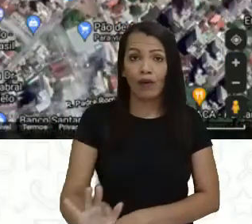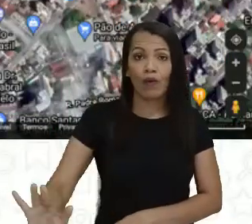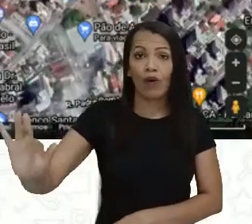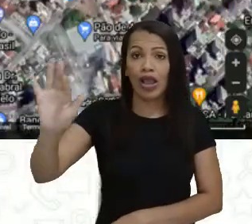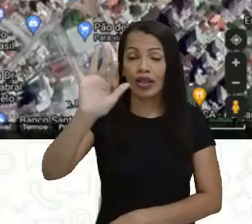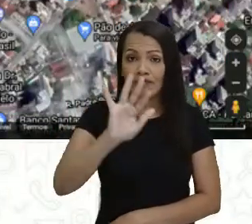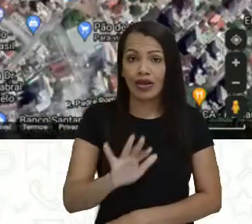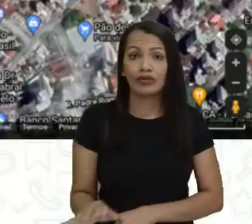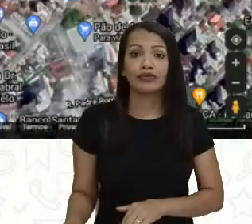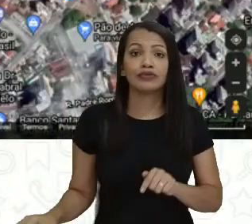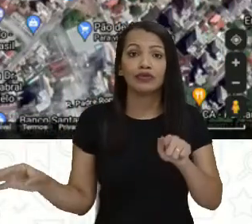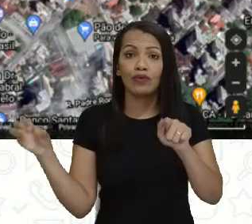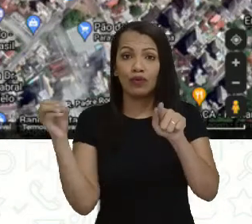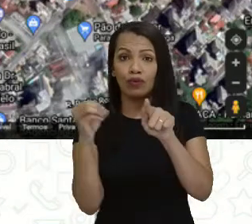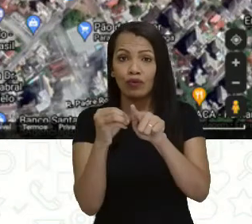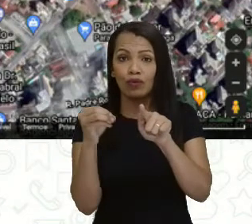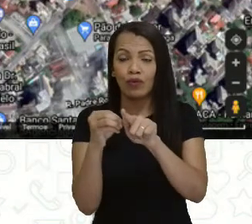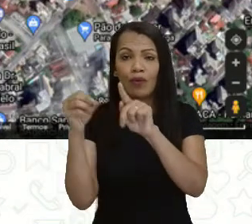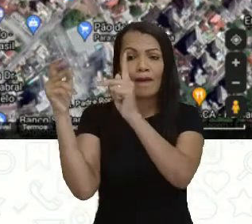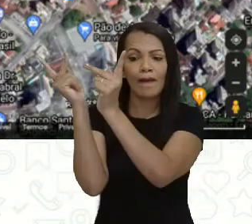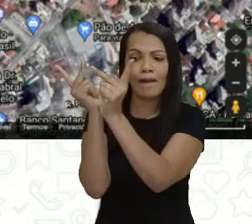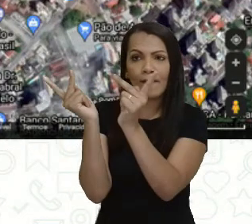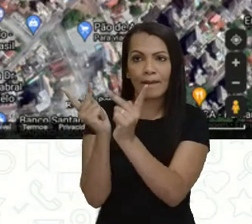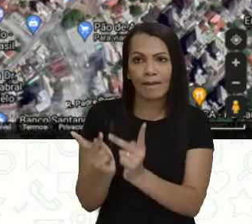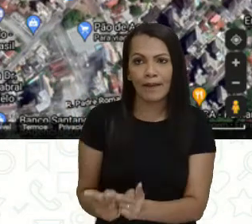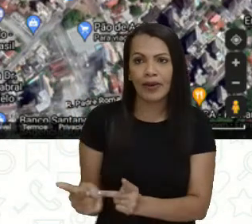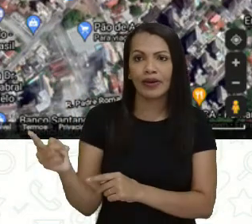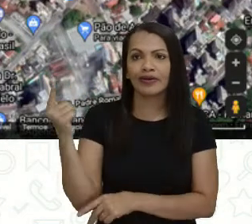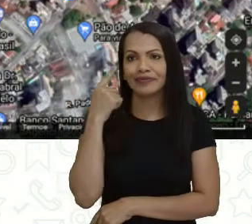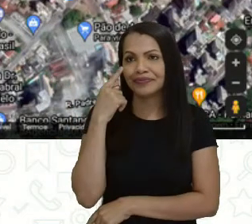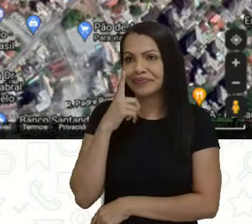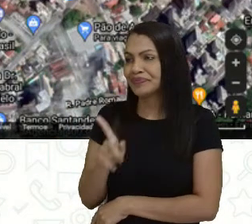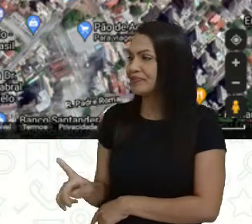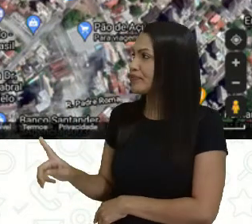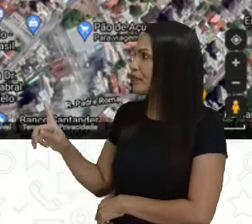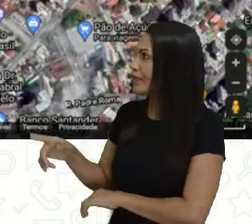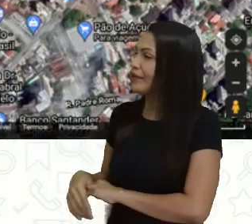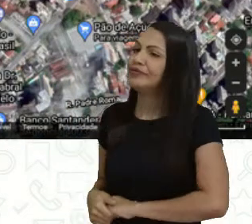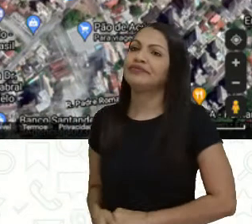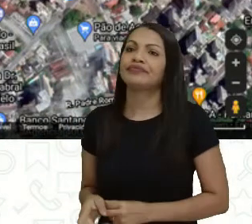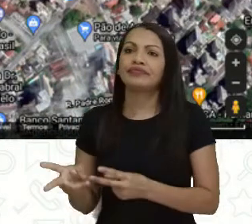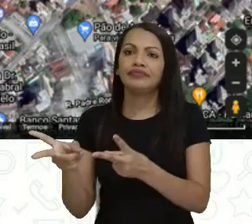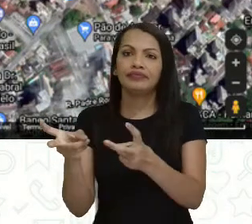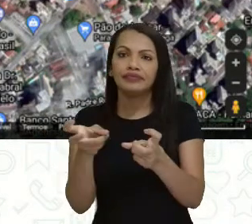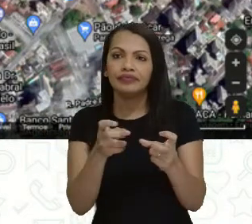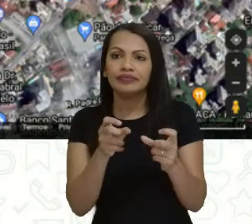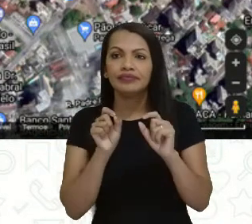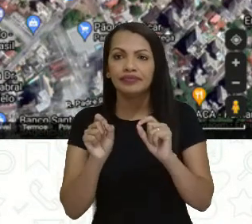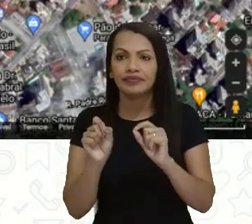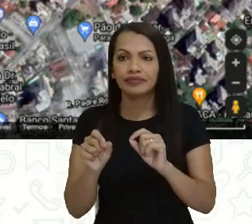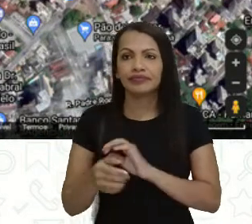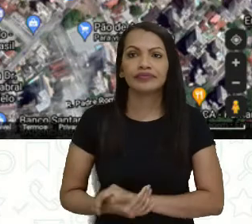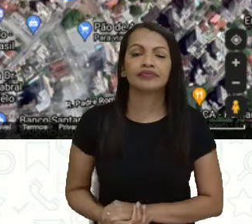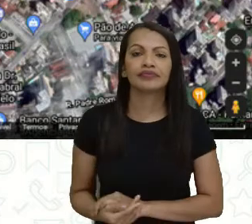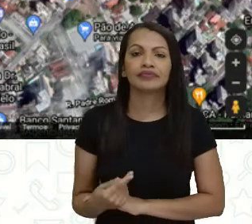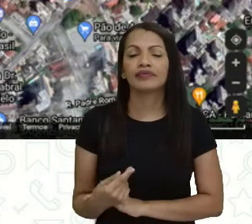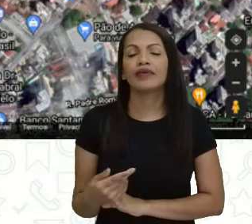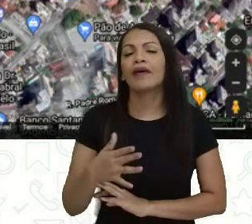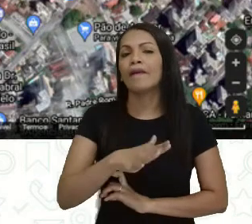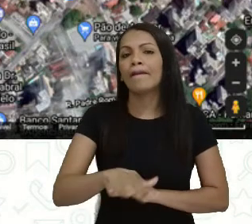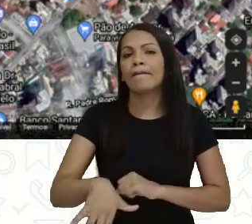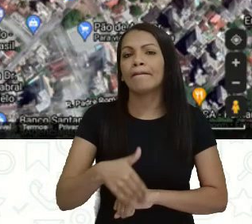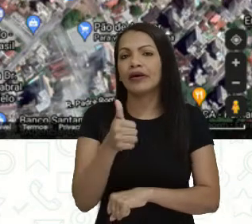uma ampliada aí, beleza? Então, no centro aí, ó, vocês devem observar Parque Arraial do Bom Jesus.